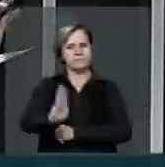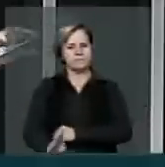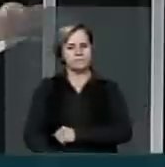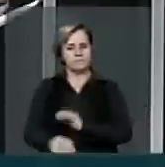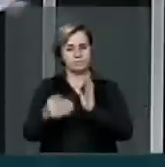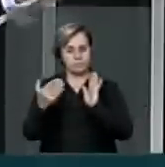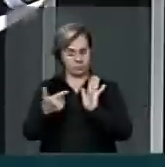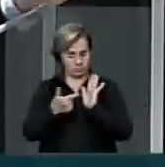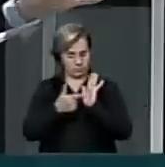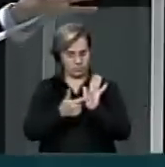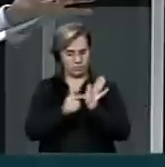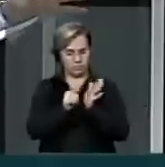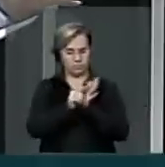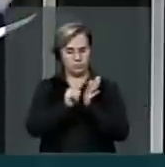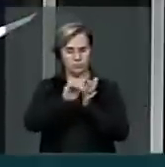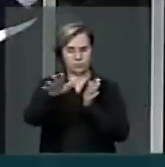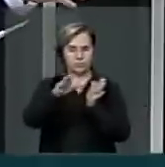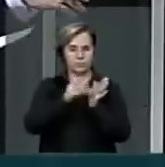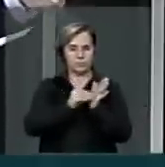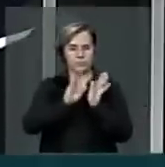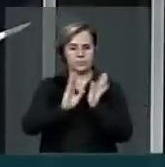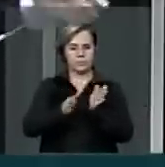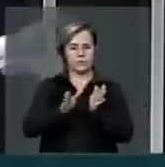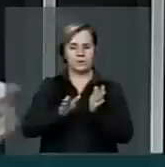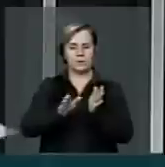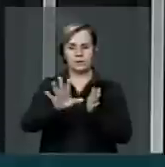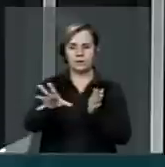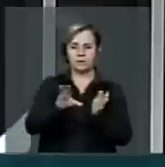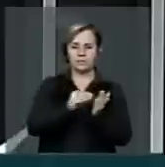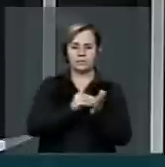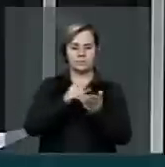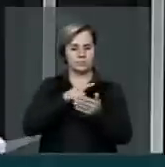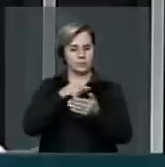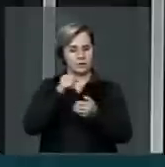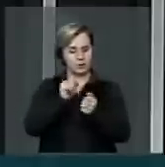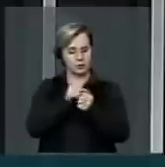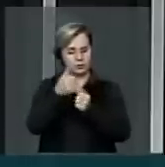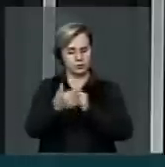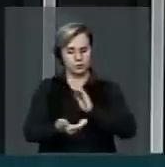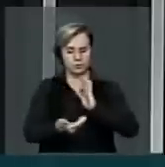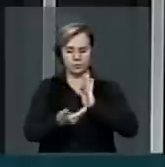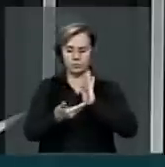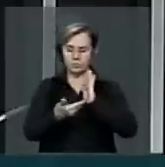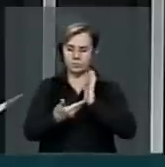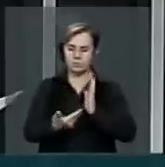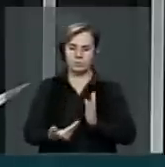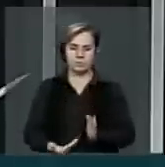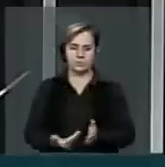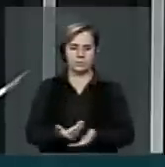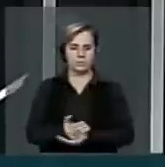documento já faz parte desse instrumento que tramita na câmara dos reputados